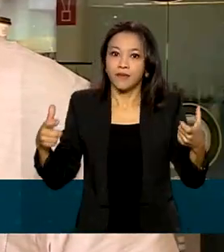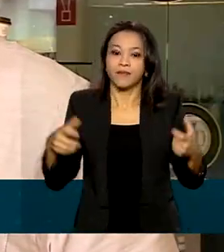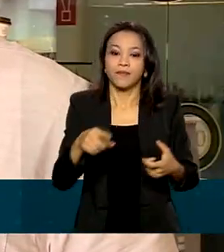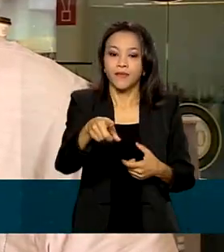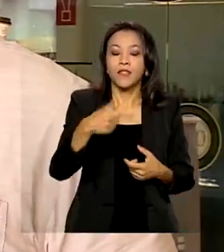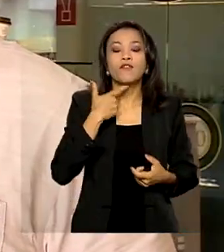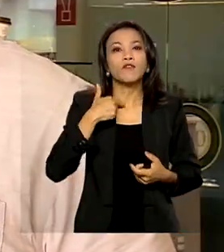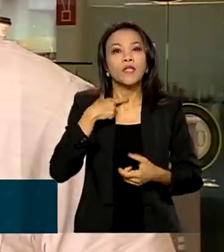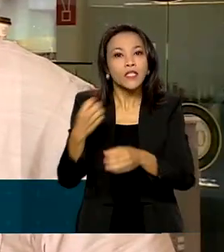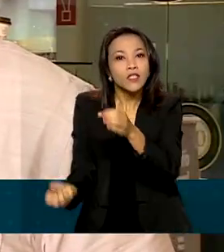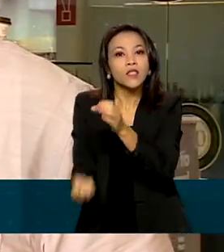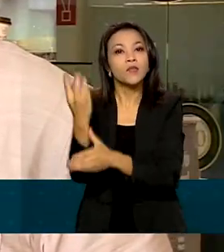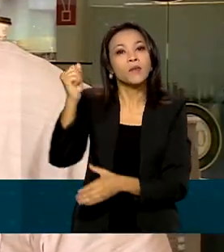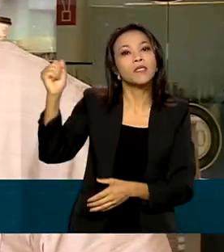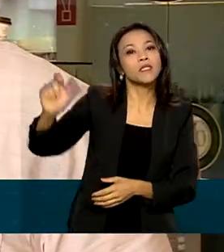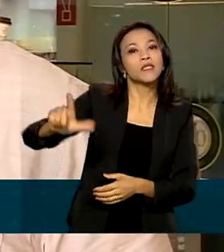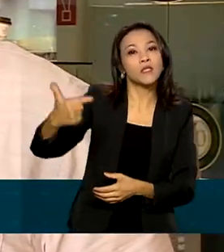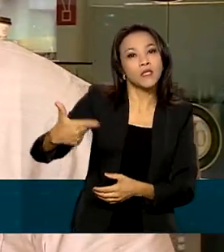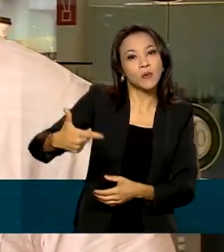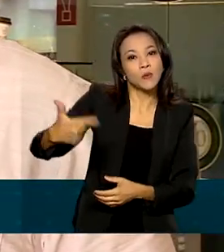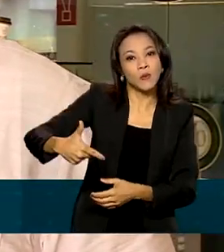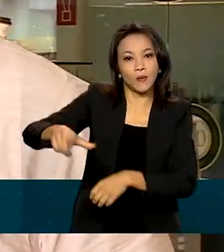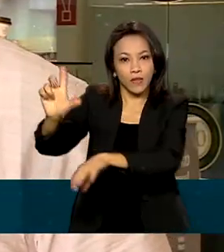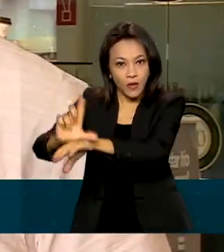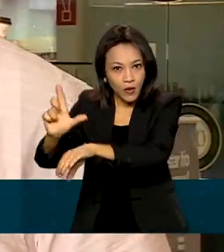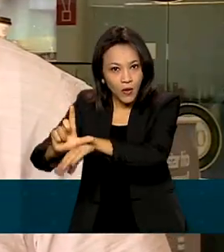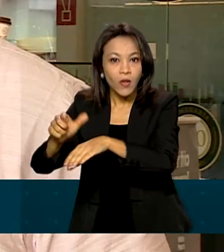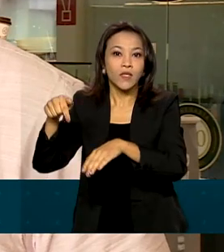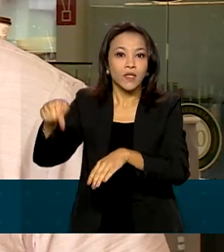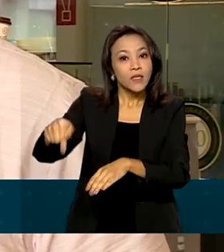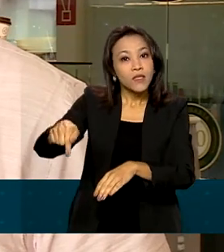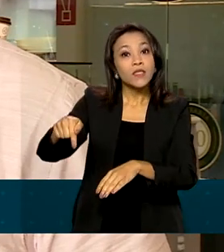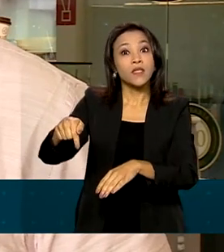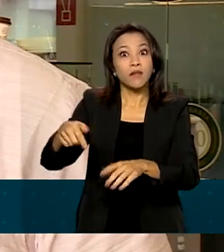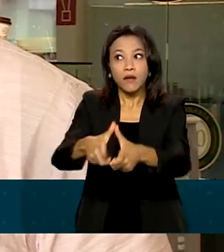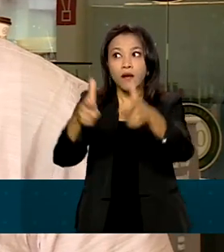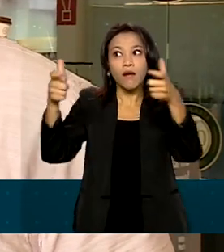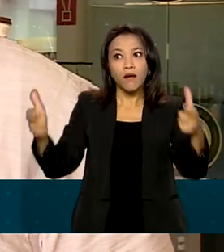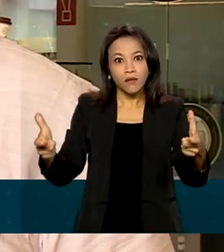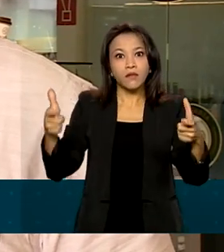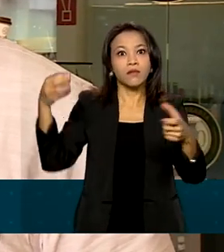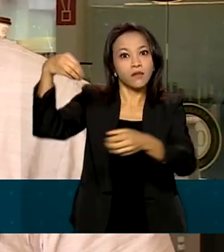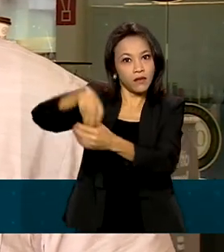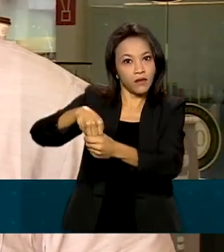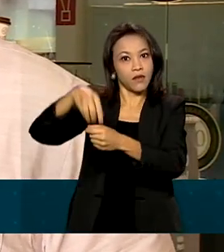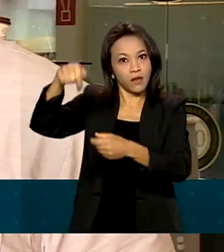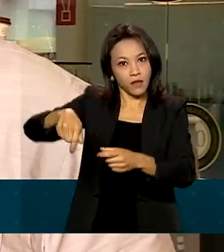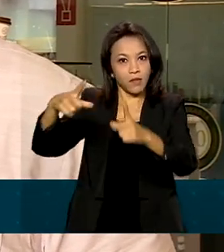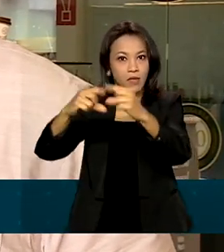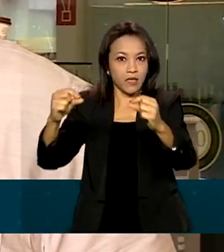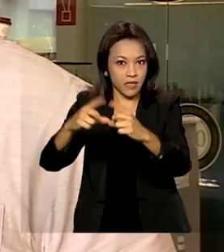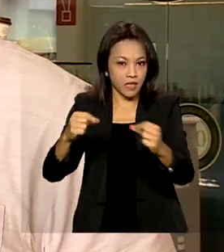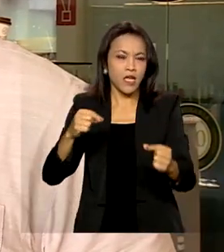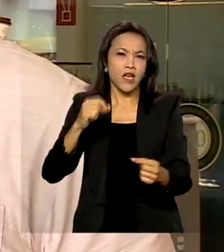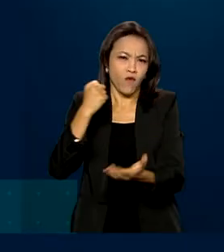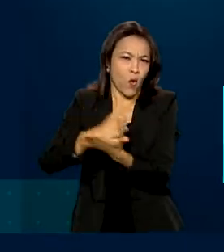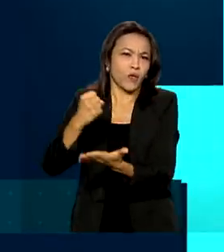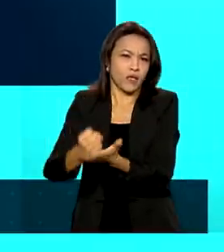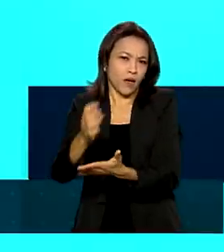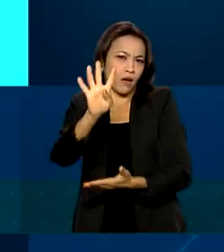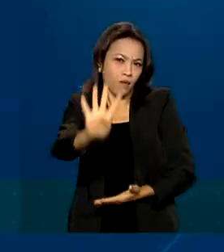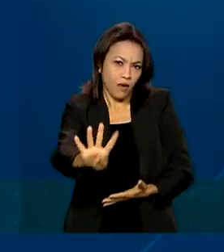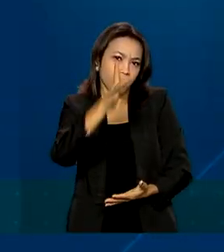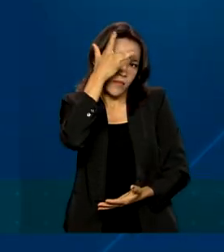de montar uma segunda loja, né, dentro de uma mega loja que tem aqui em Brasília. Lá a gente provavelmente vai contratar quatro pessoas.